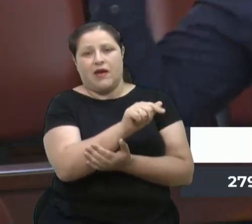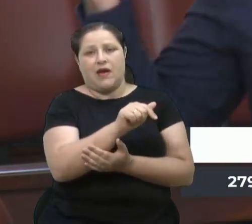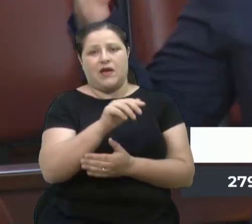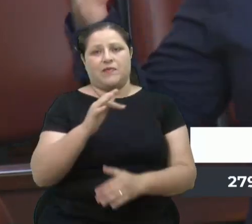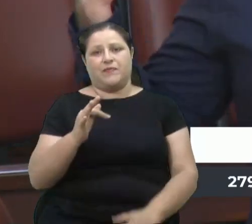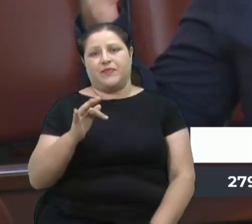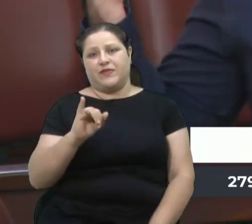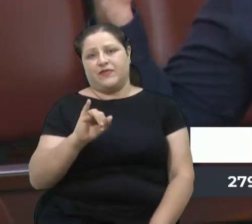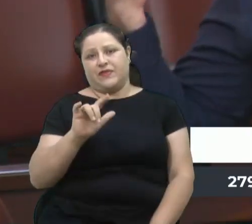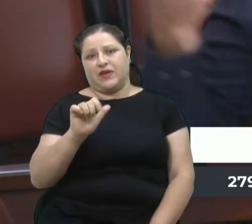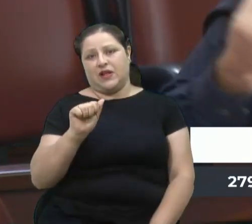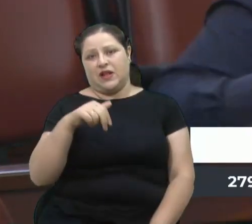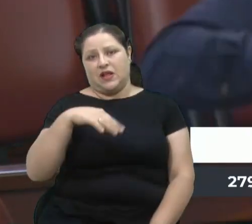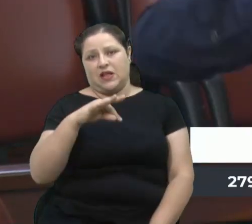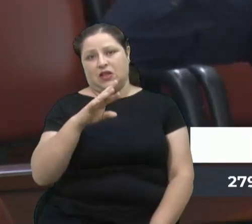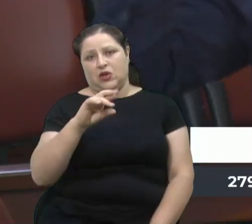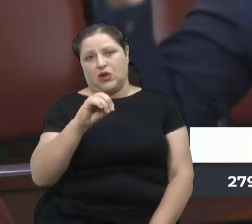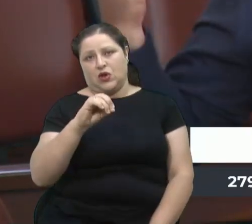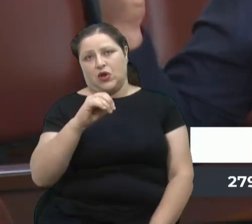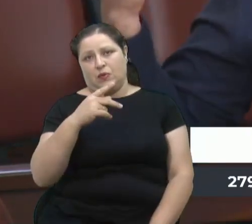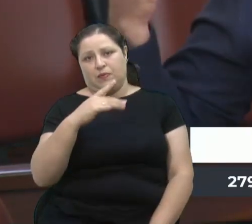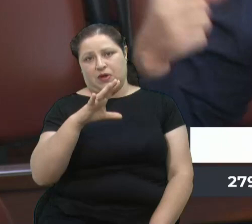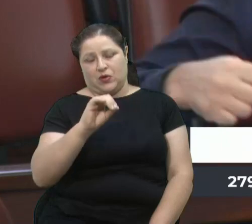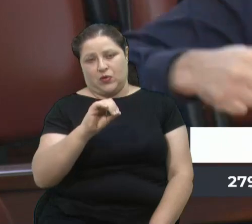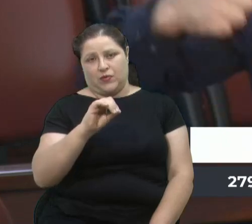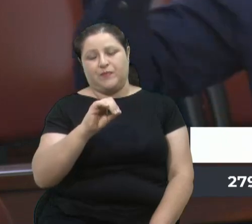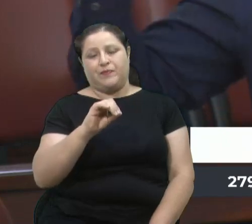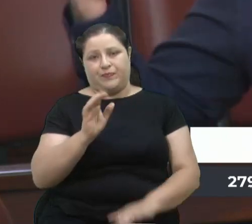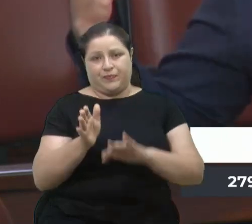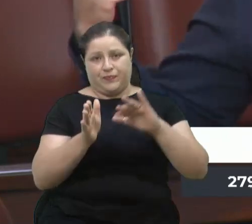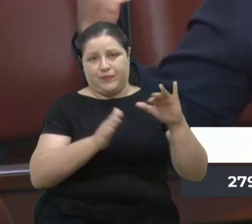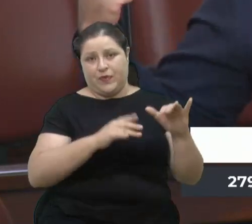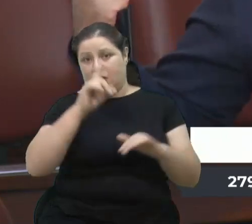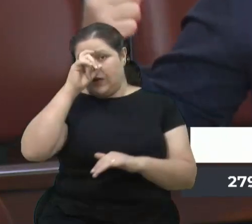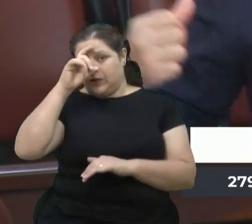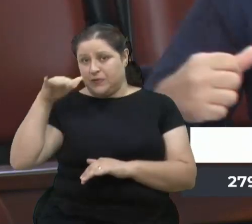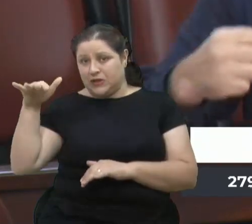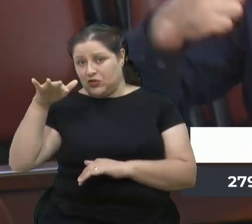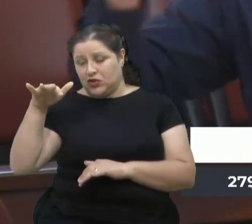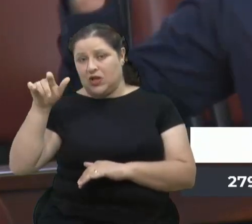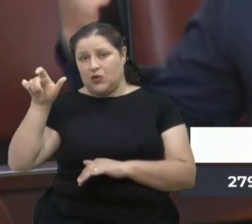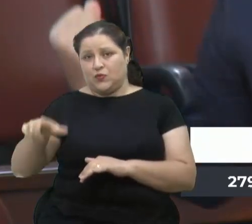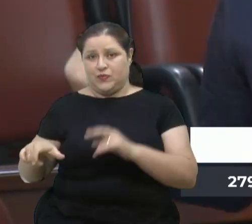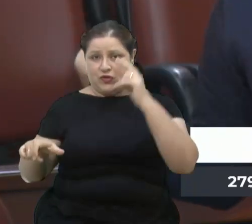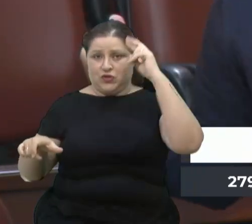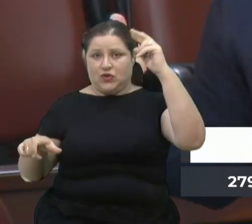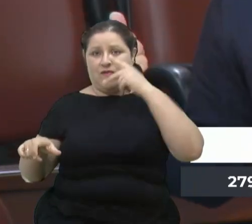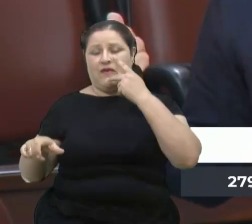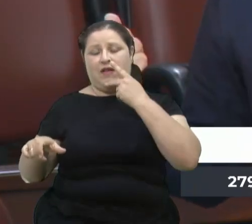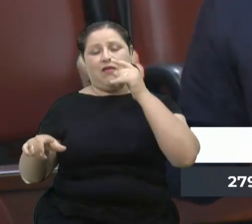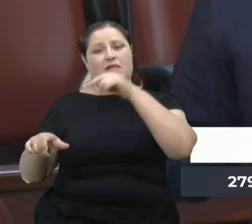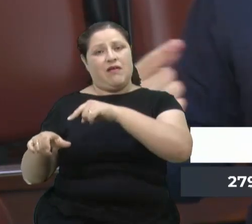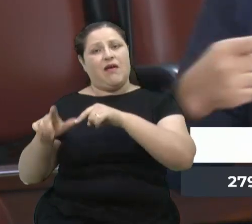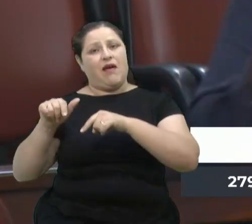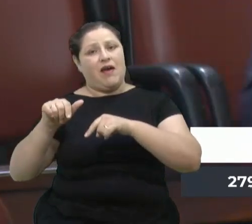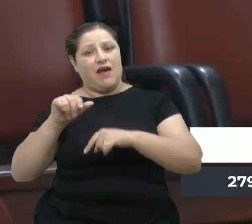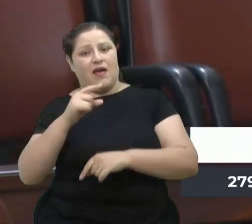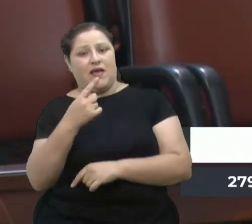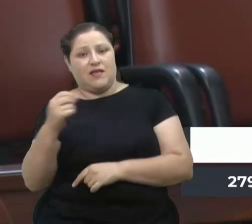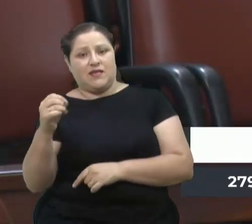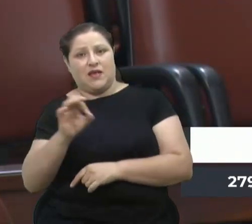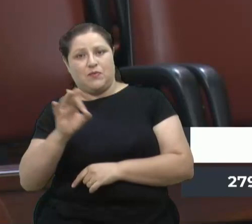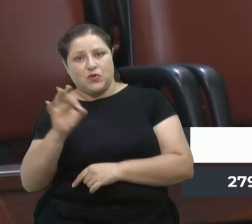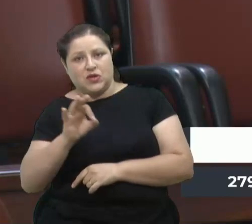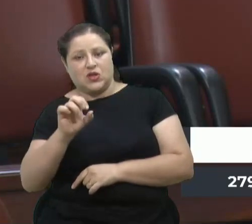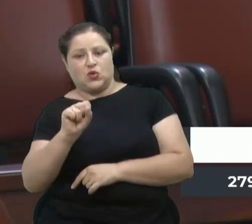Geral, que até ontem a gente dizia e afirmava, segundo as palavras da direção, que era um hospital 100% SUS, hoje ele é